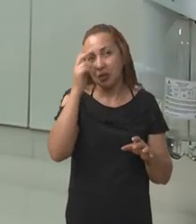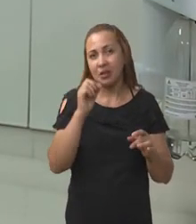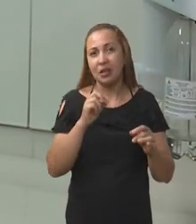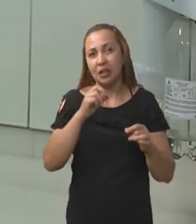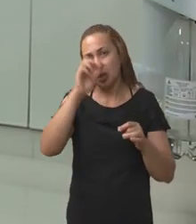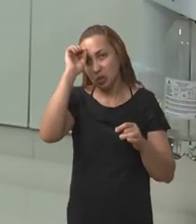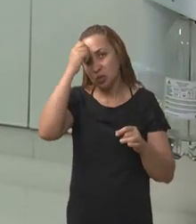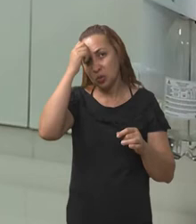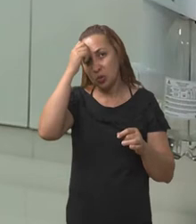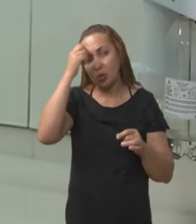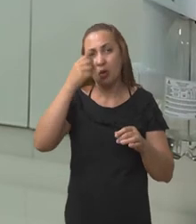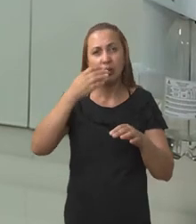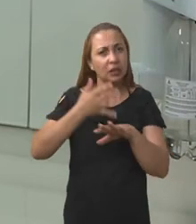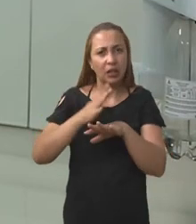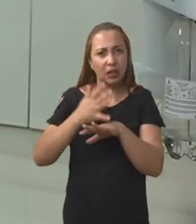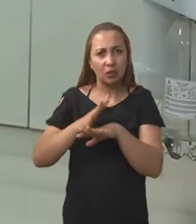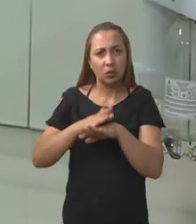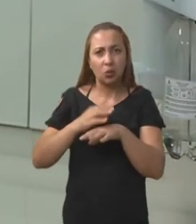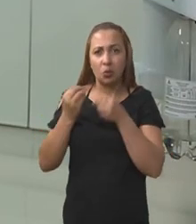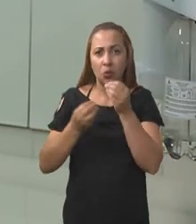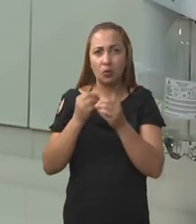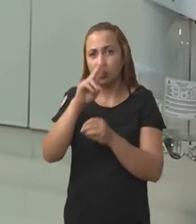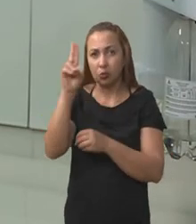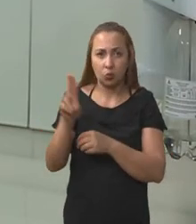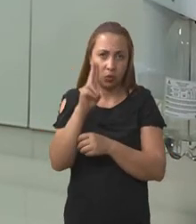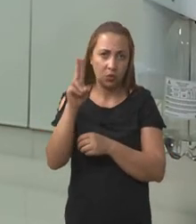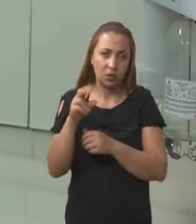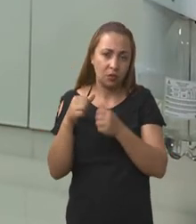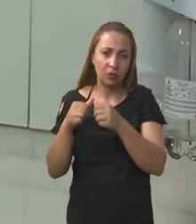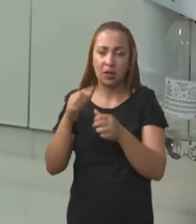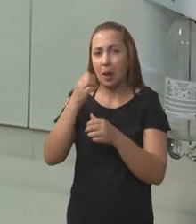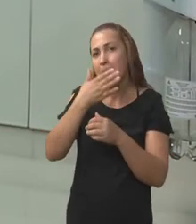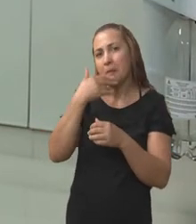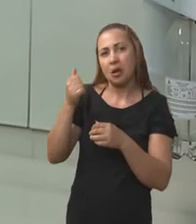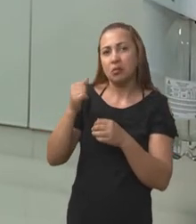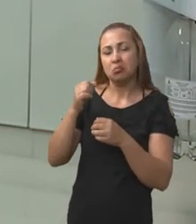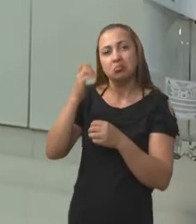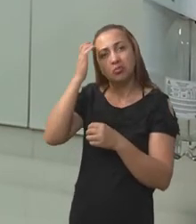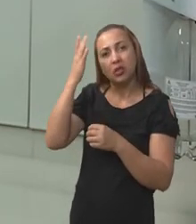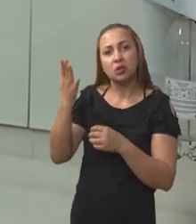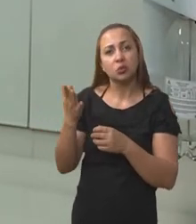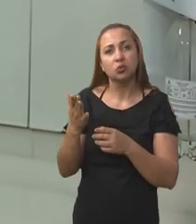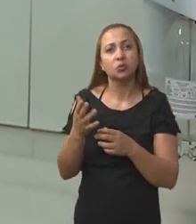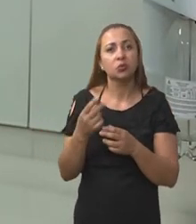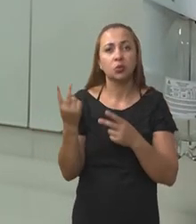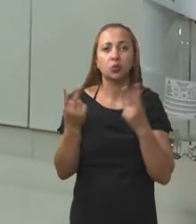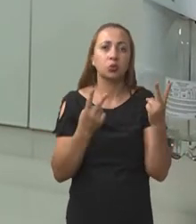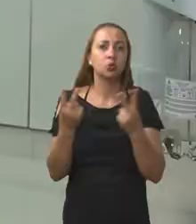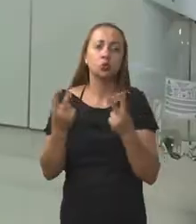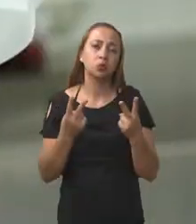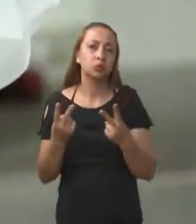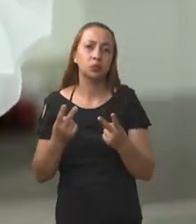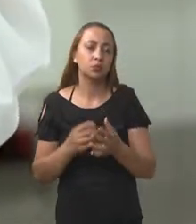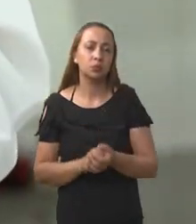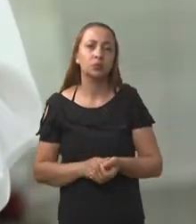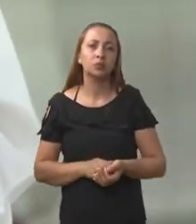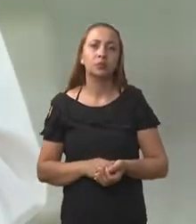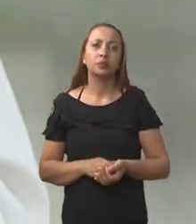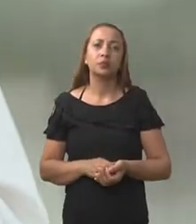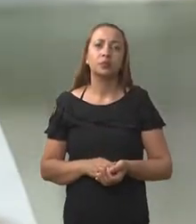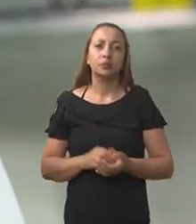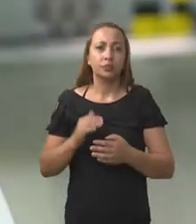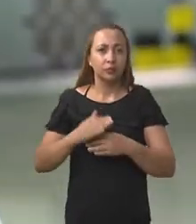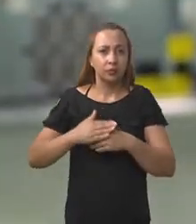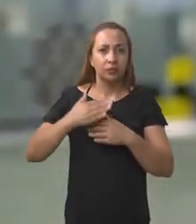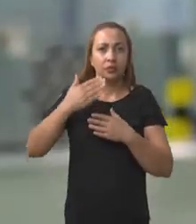que era uma questão realmente de apto, à medida que fosse utilizando, iria desenvolver a destreza para os dois modelos. Na sequência,